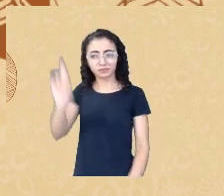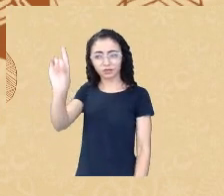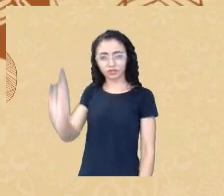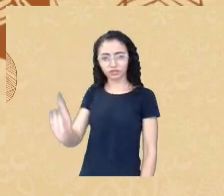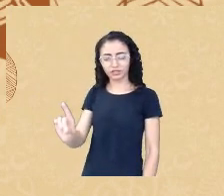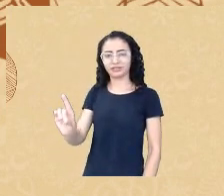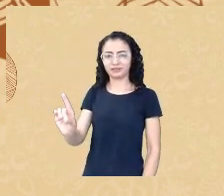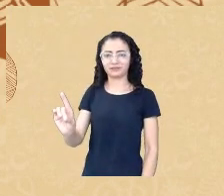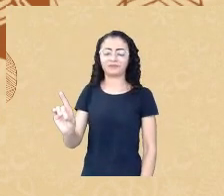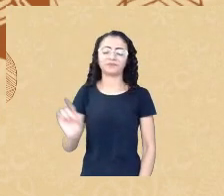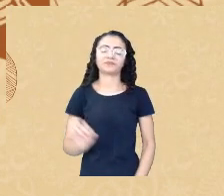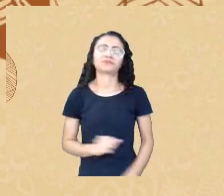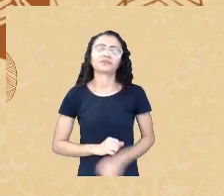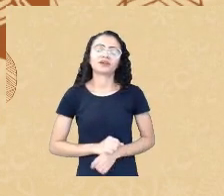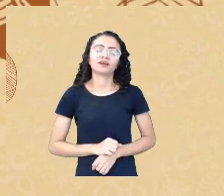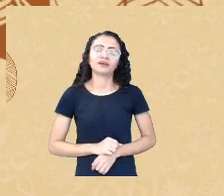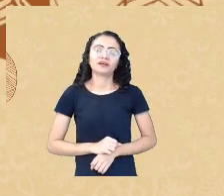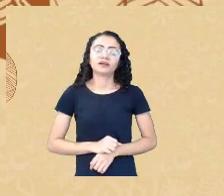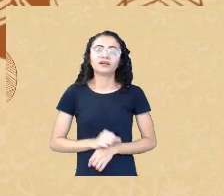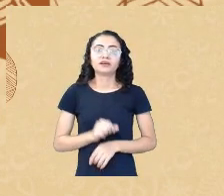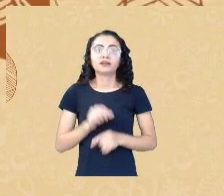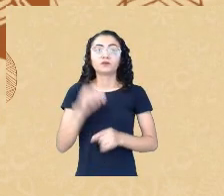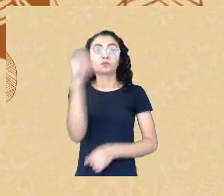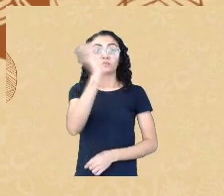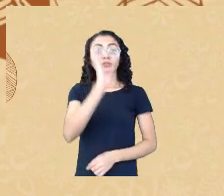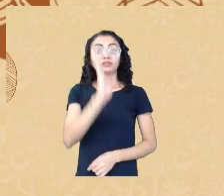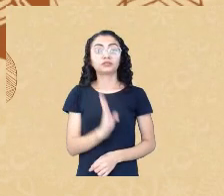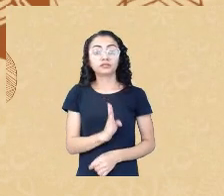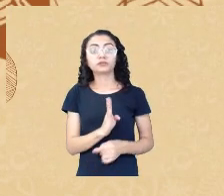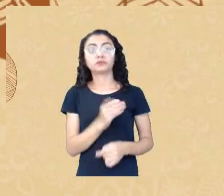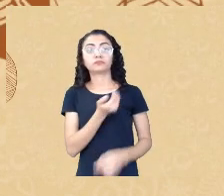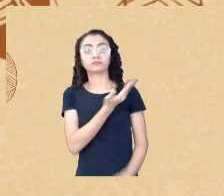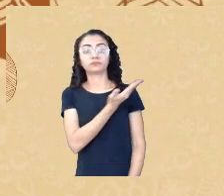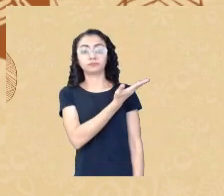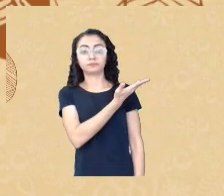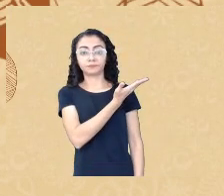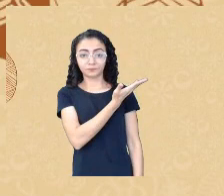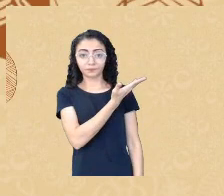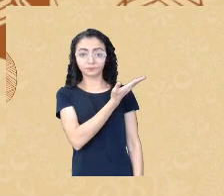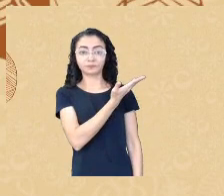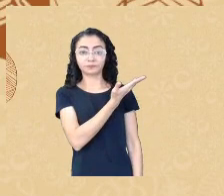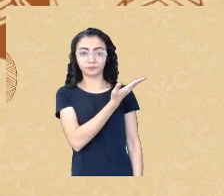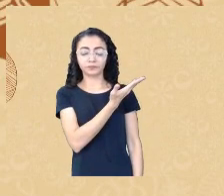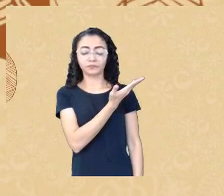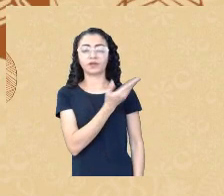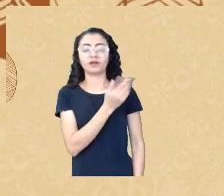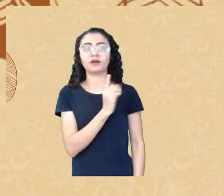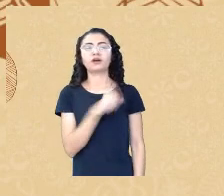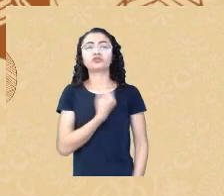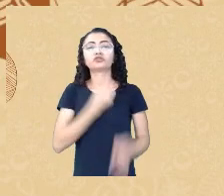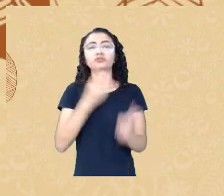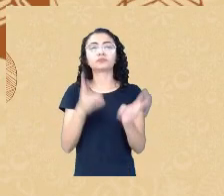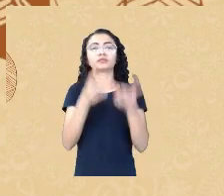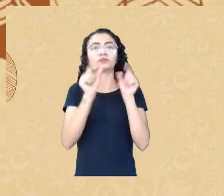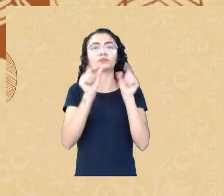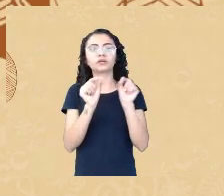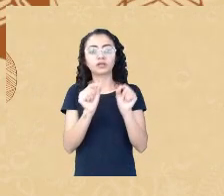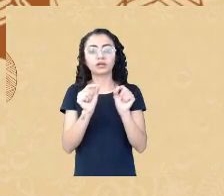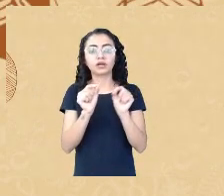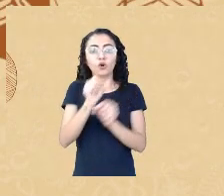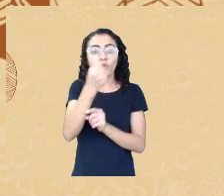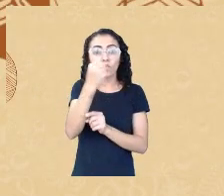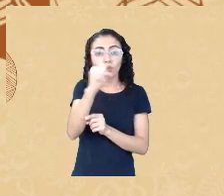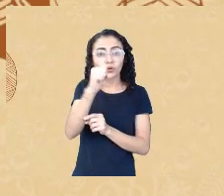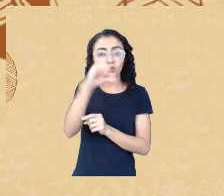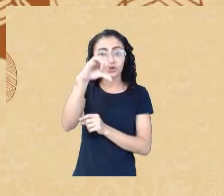trocadilho o Brasil aparece aqui e a gente percebe eu destaquei com esse círculo que está entre oito e nove gerações então é literalmente